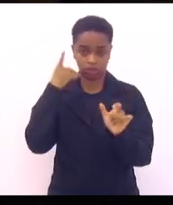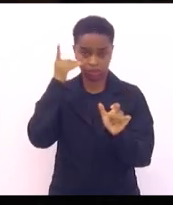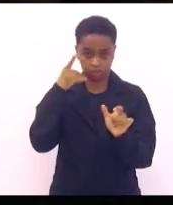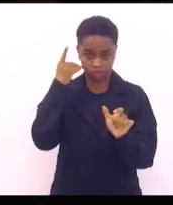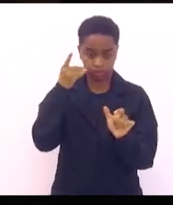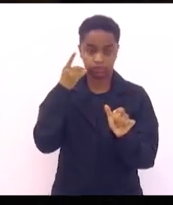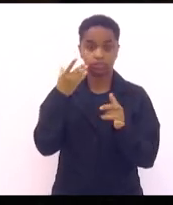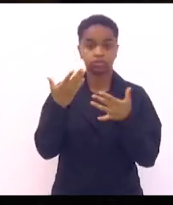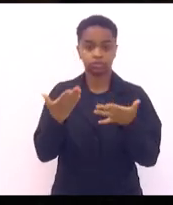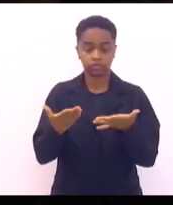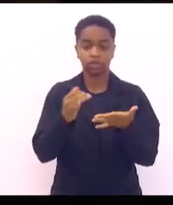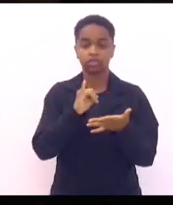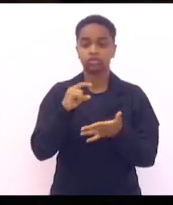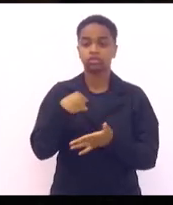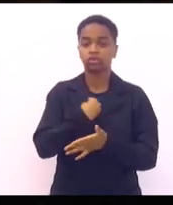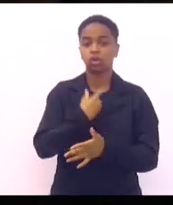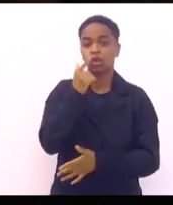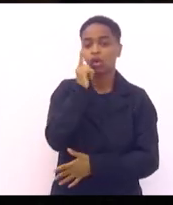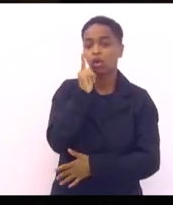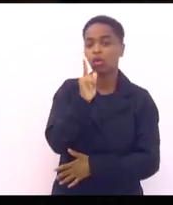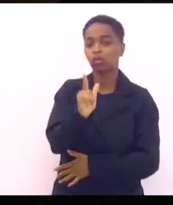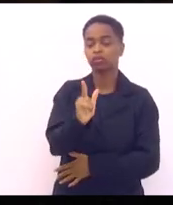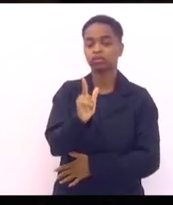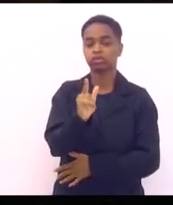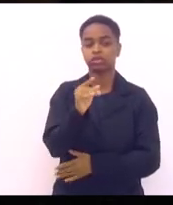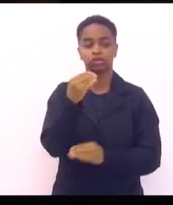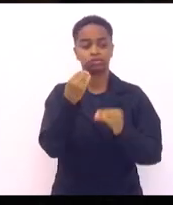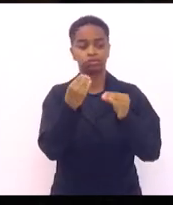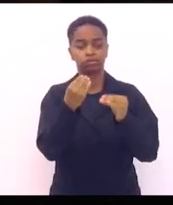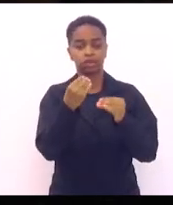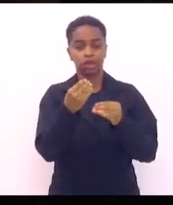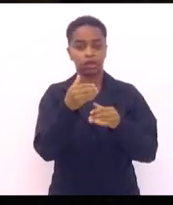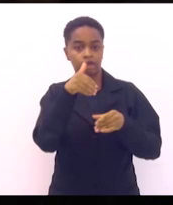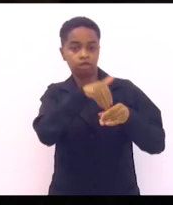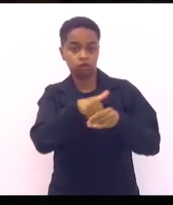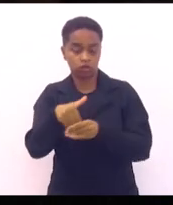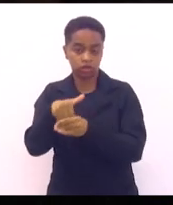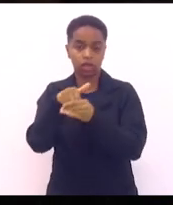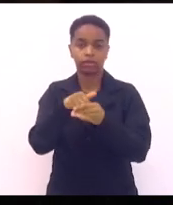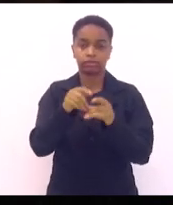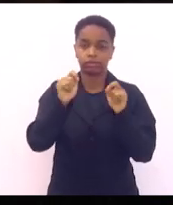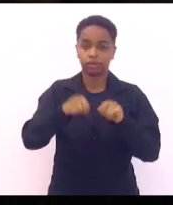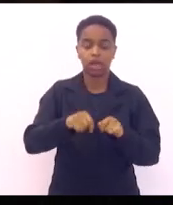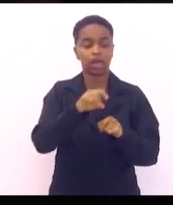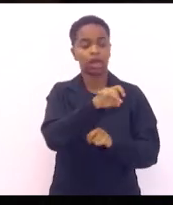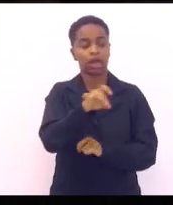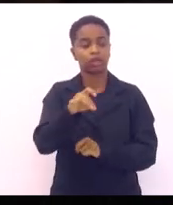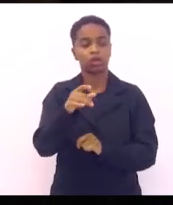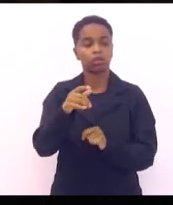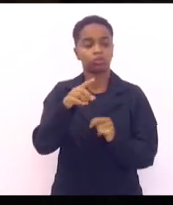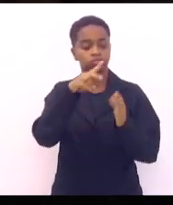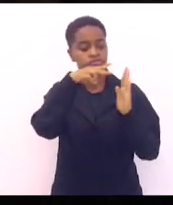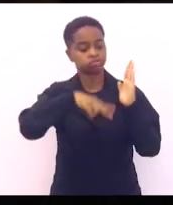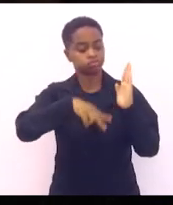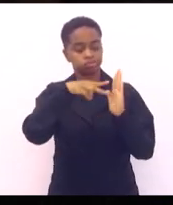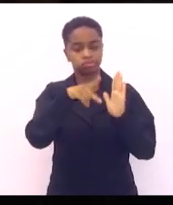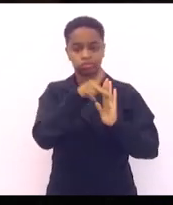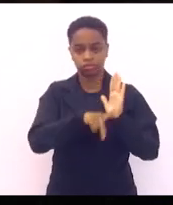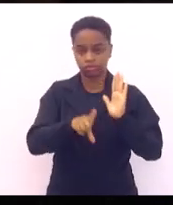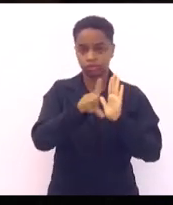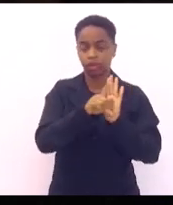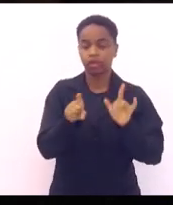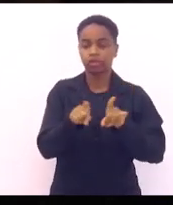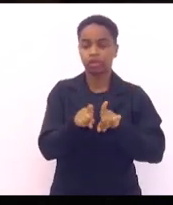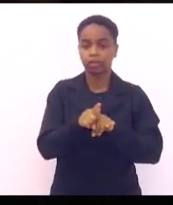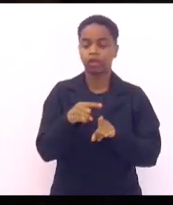quando a gente conseguir colocar aqui, para a gente votar, para que eles tenham acesso a esse projeto de lei e a gente possa